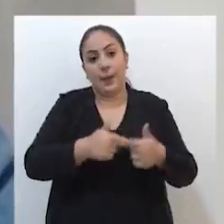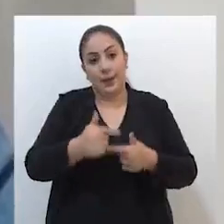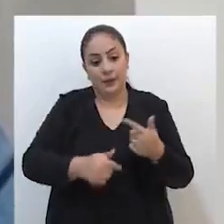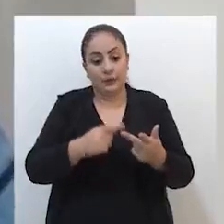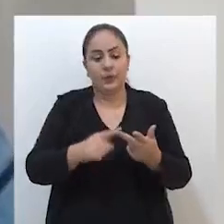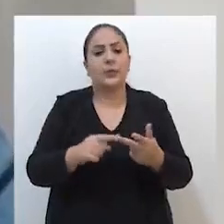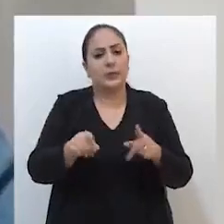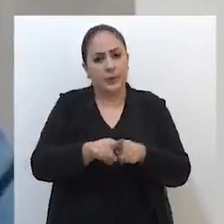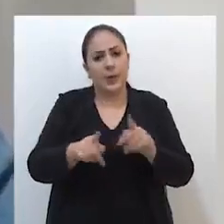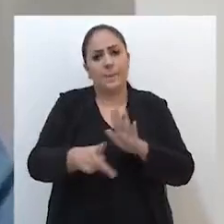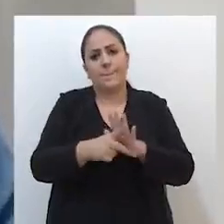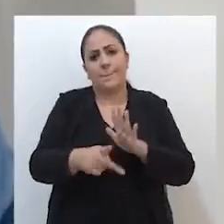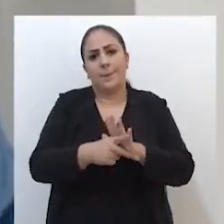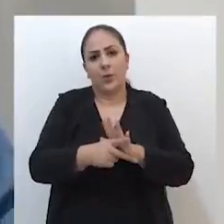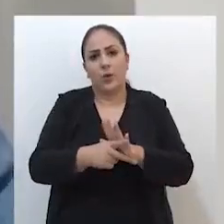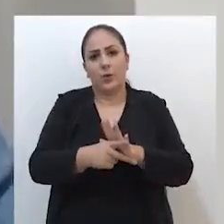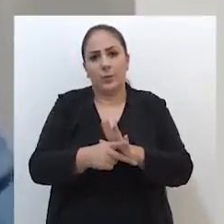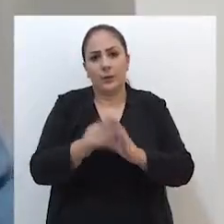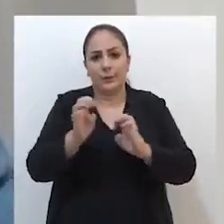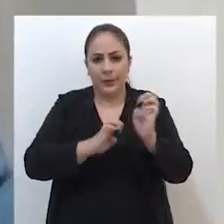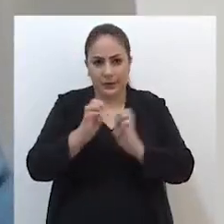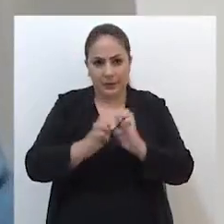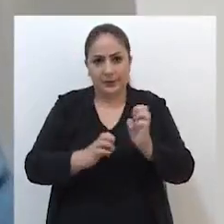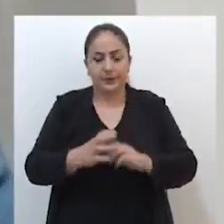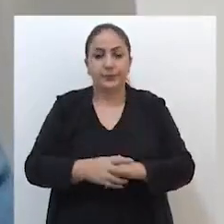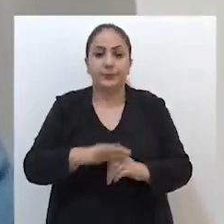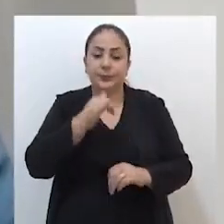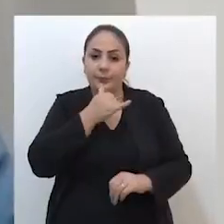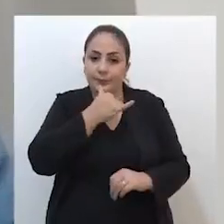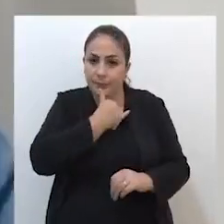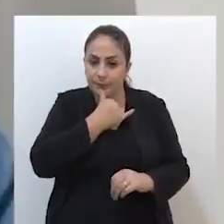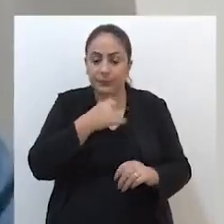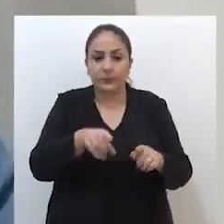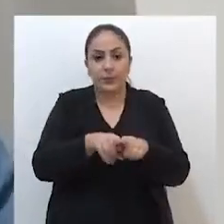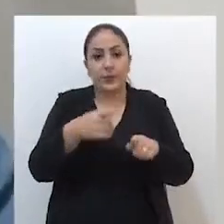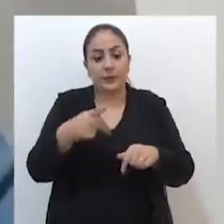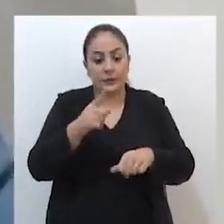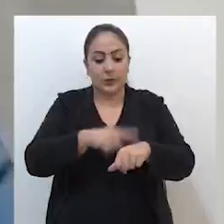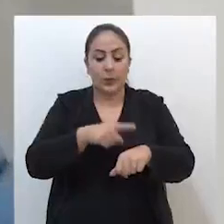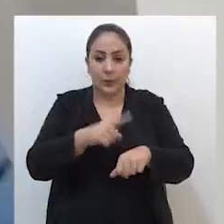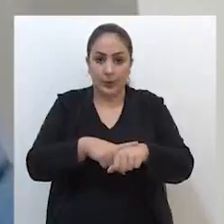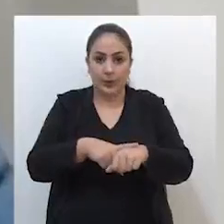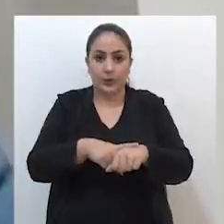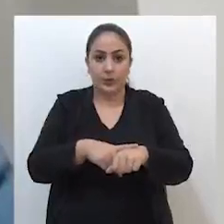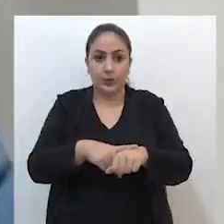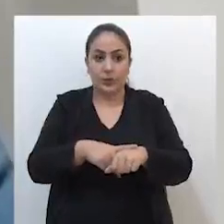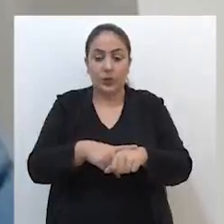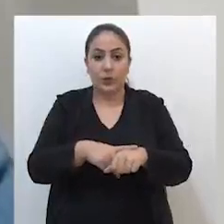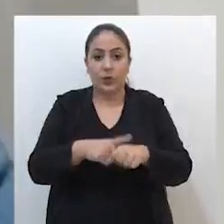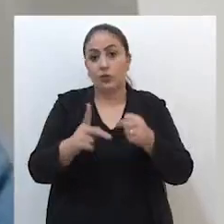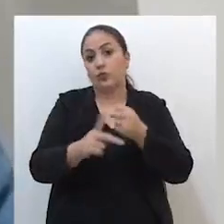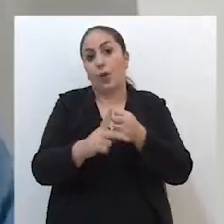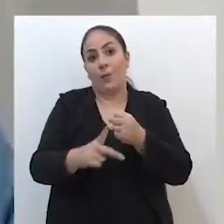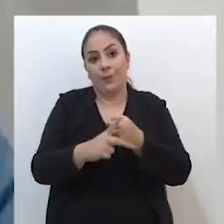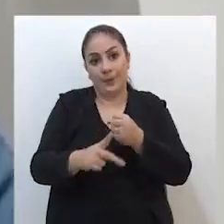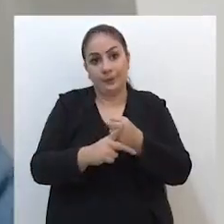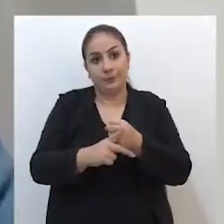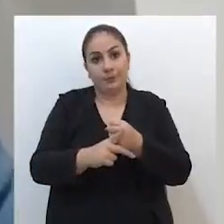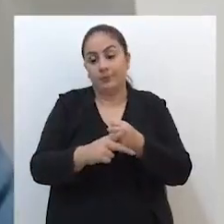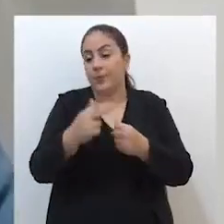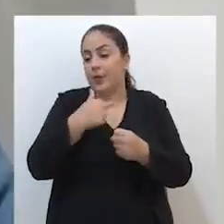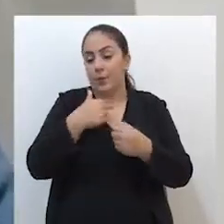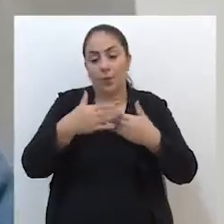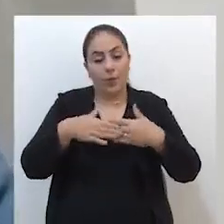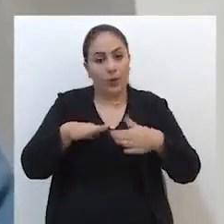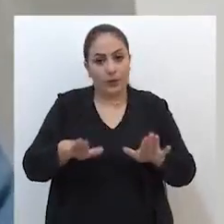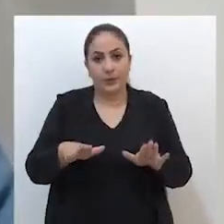dos empregos, né, e a própria manutenção dessas empresas. Infelizmente, também, nesse momento, os shopping centers